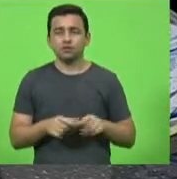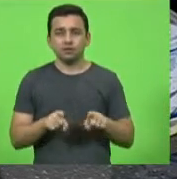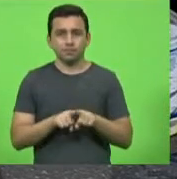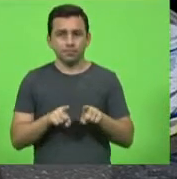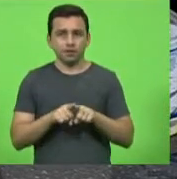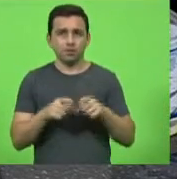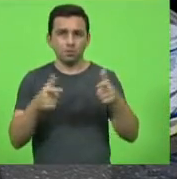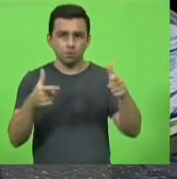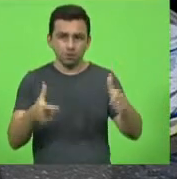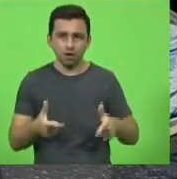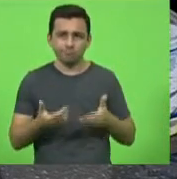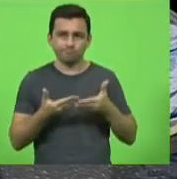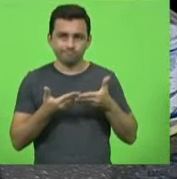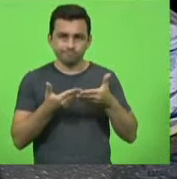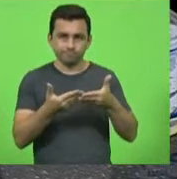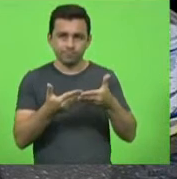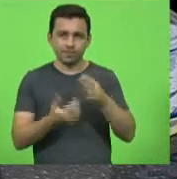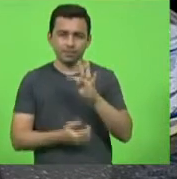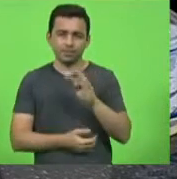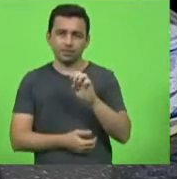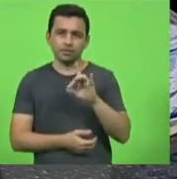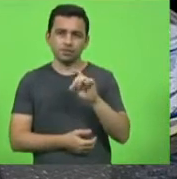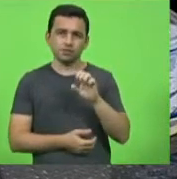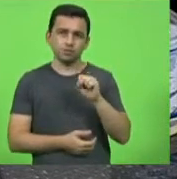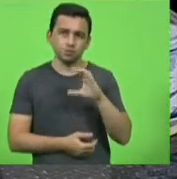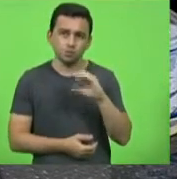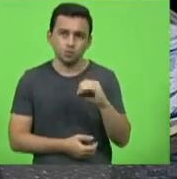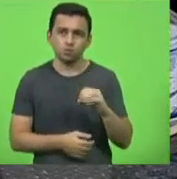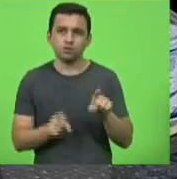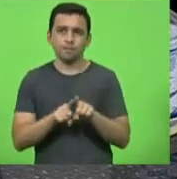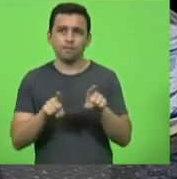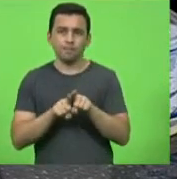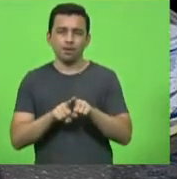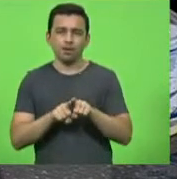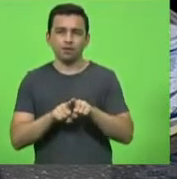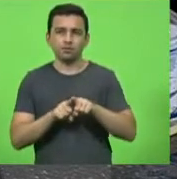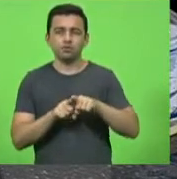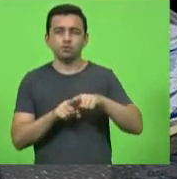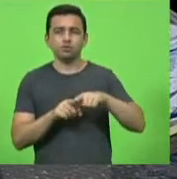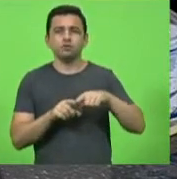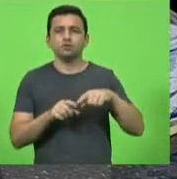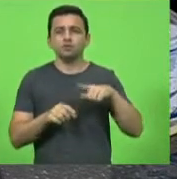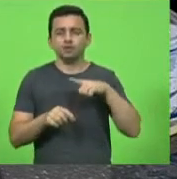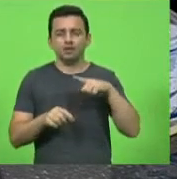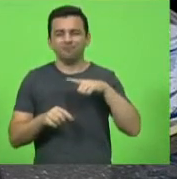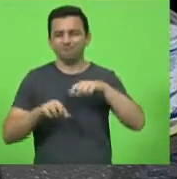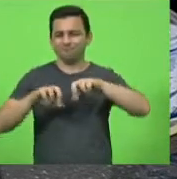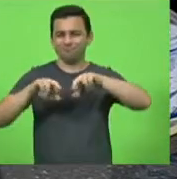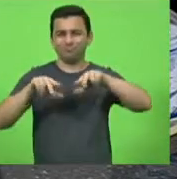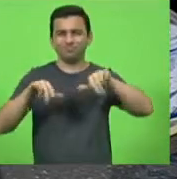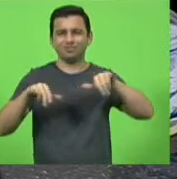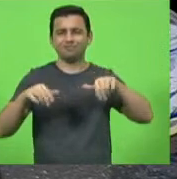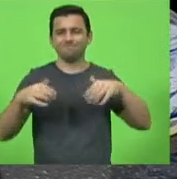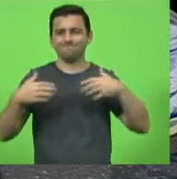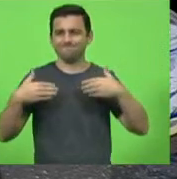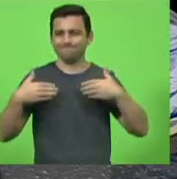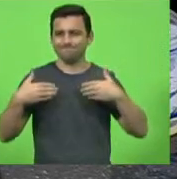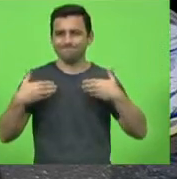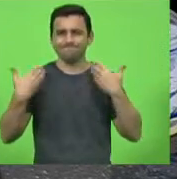tedesco do teleférico de outros